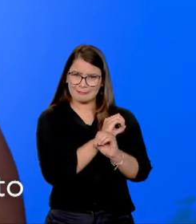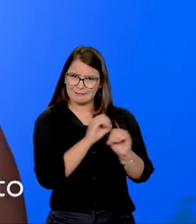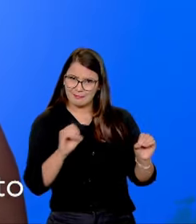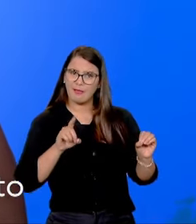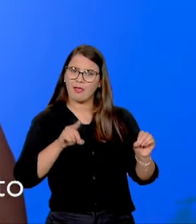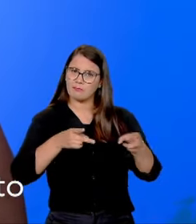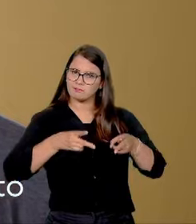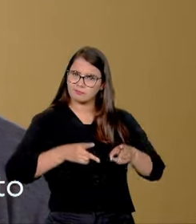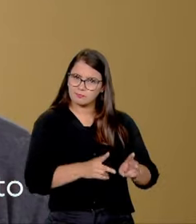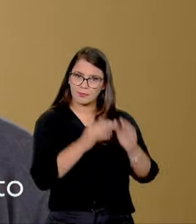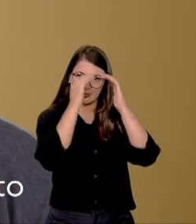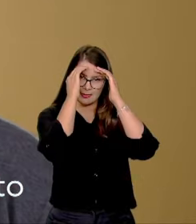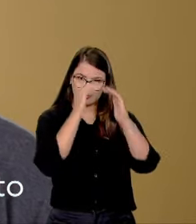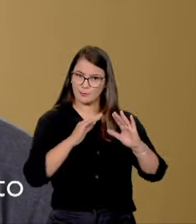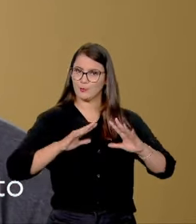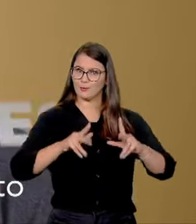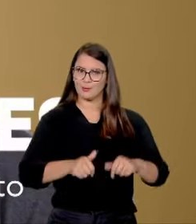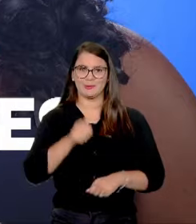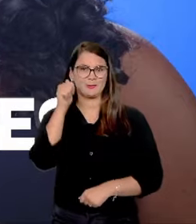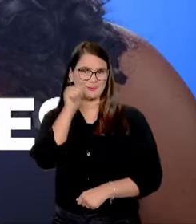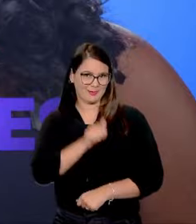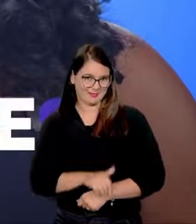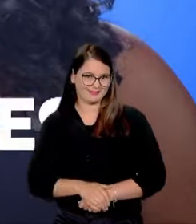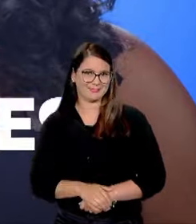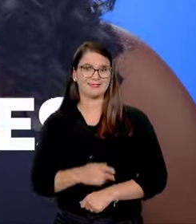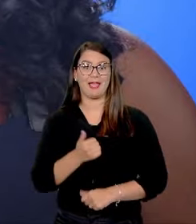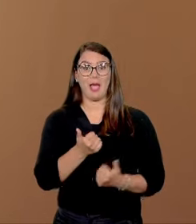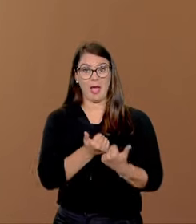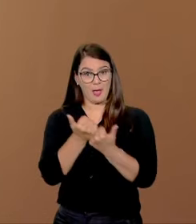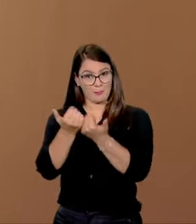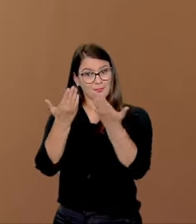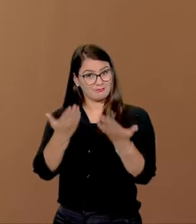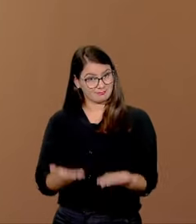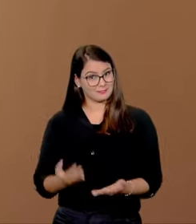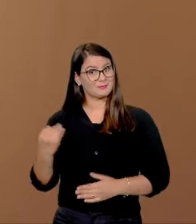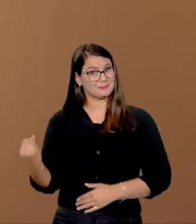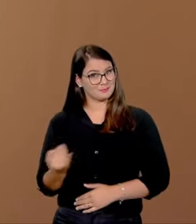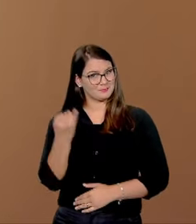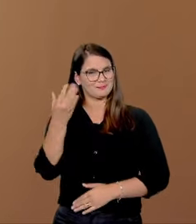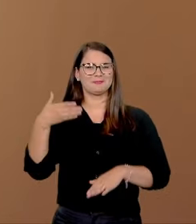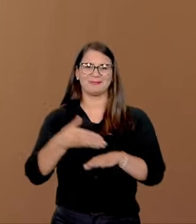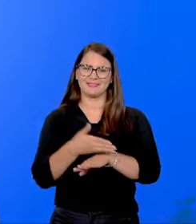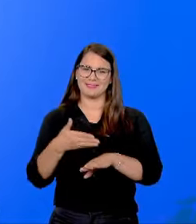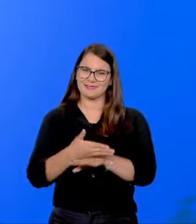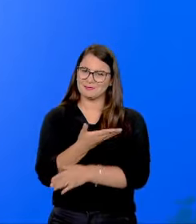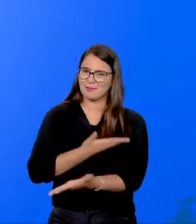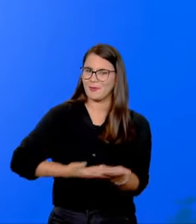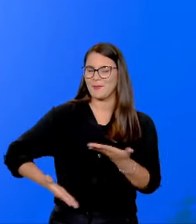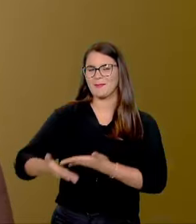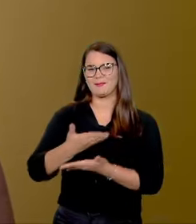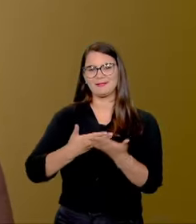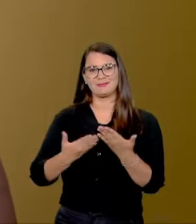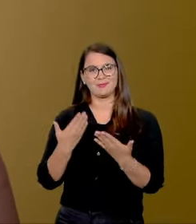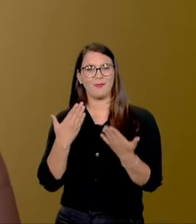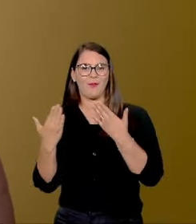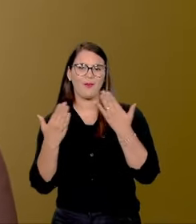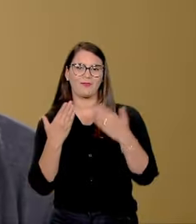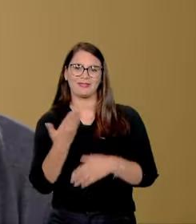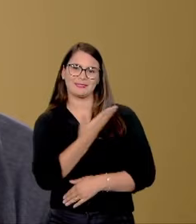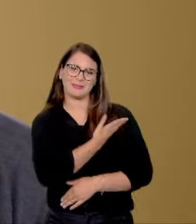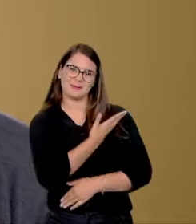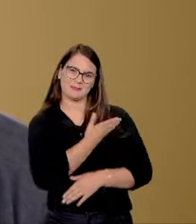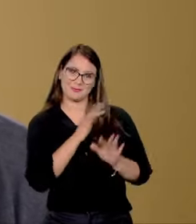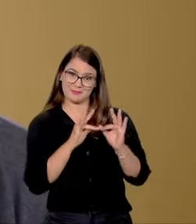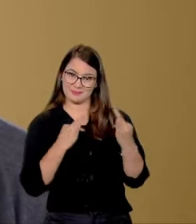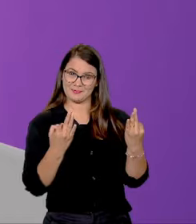é uma mobilização permanente pelo respeito a todas as mulheres. E o seu apoio é fundamental. Participe, compartilhe,